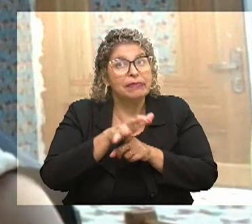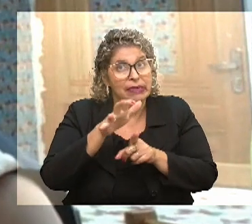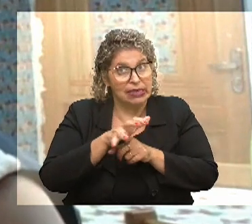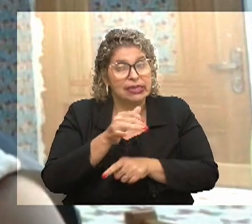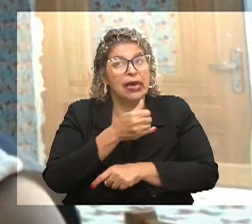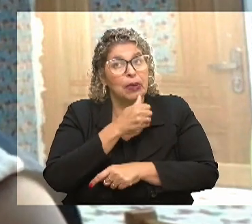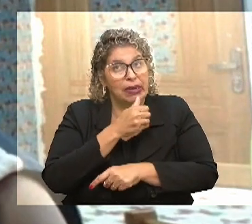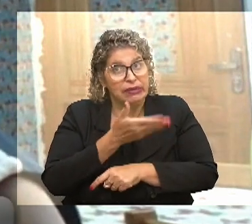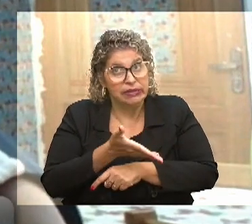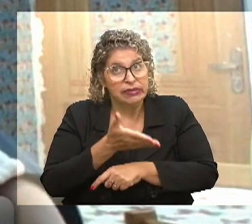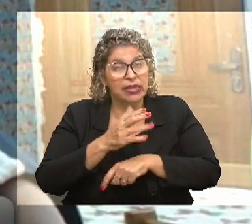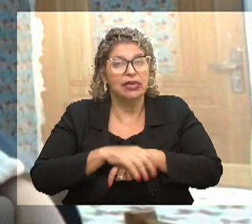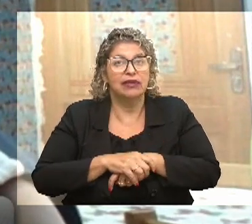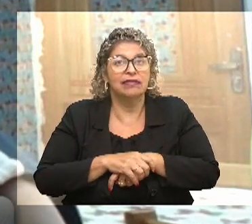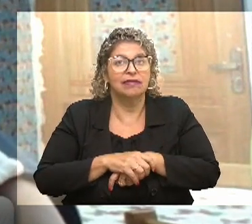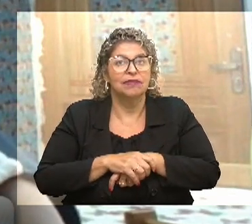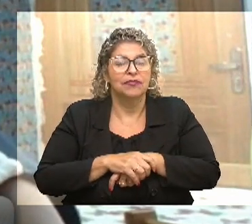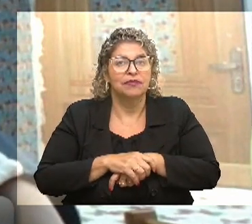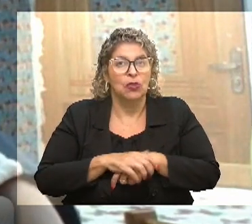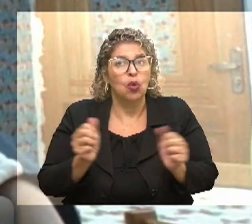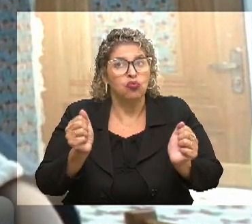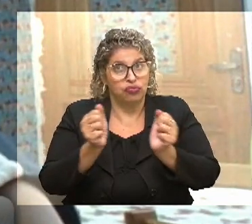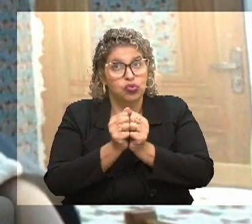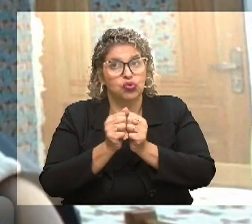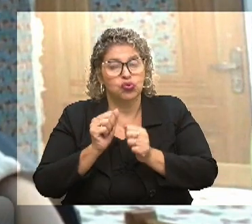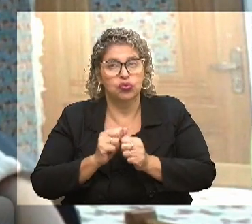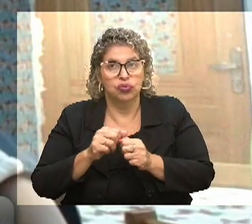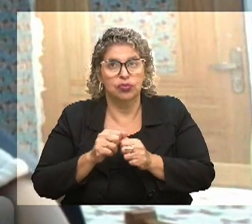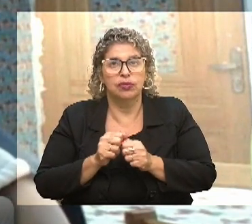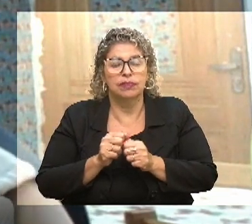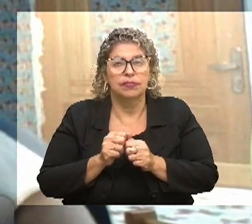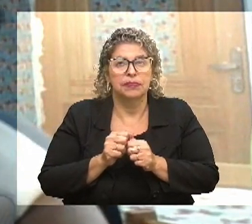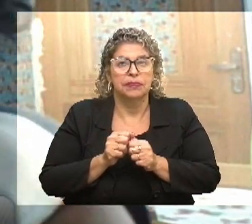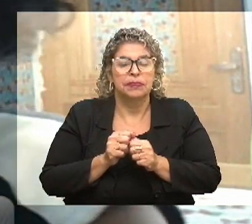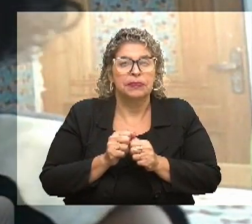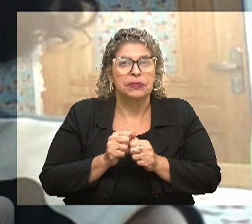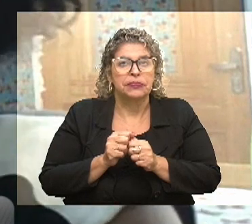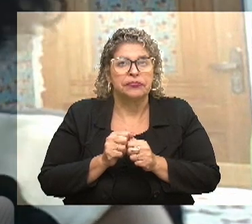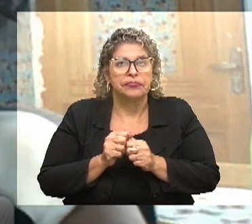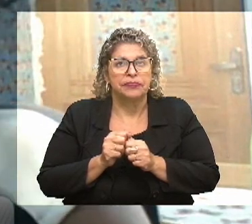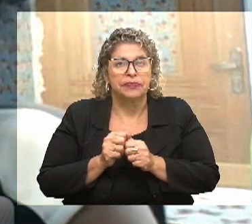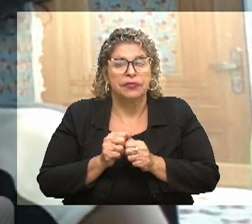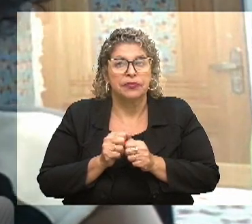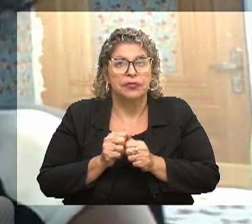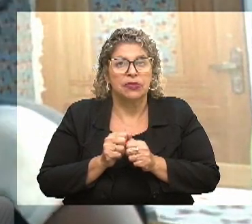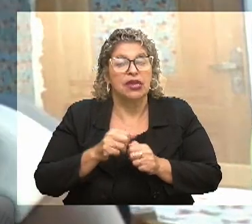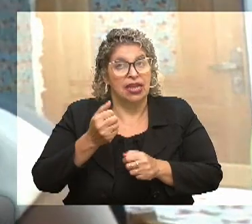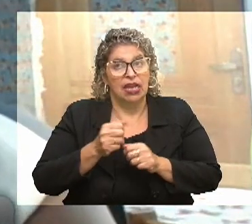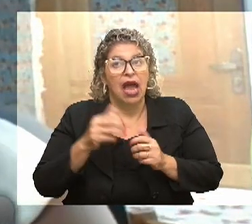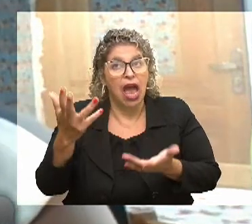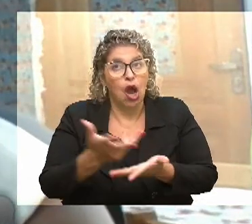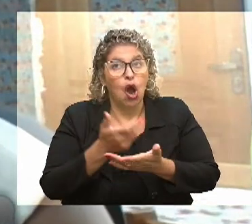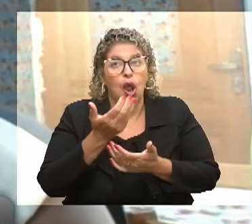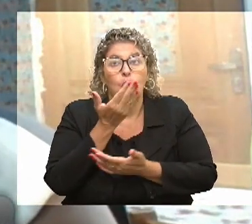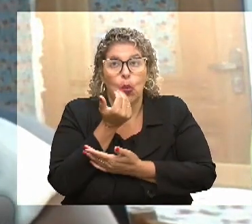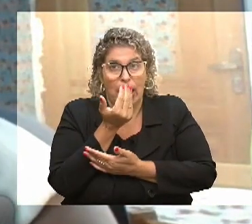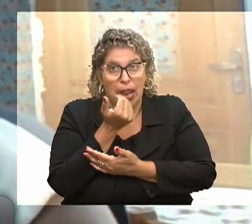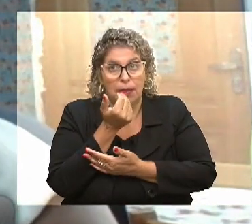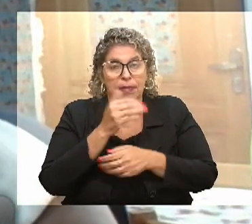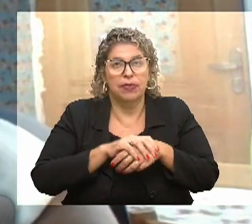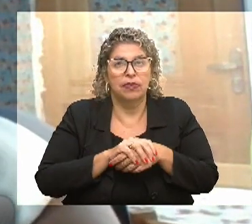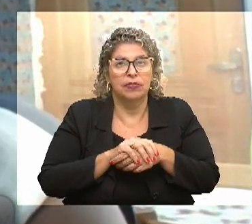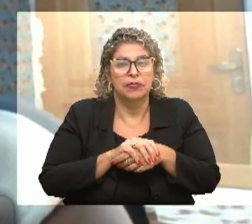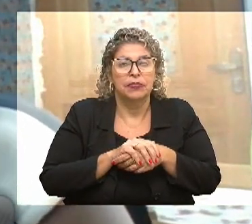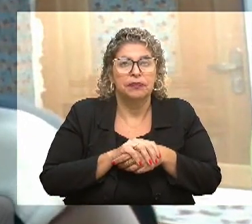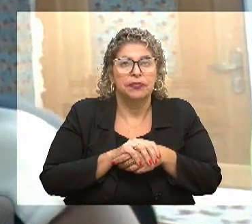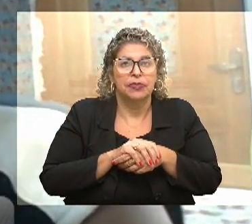tristeza, né, que às vezes eu vou junto com o rapaz que recolhe aqui alimentos, eu passo ali no Dia